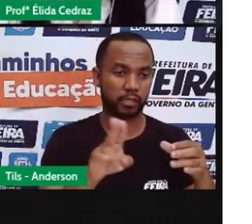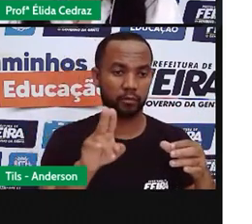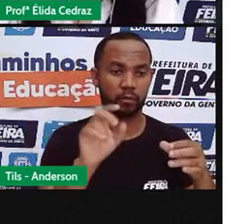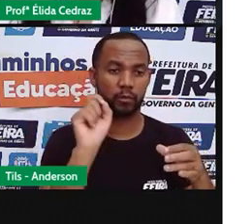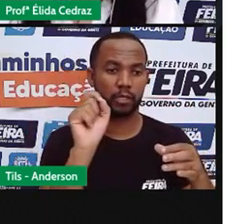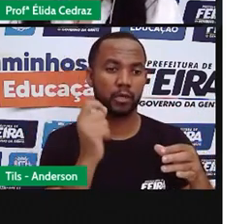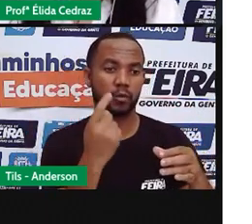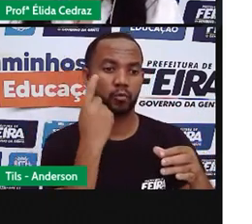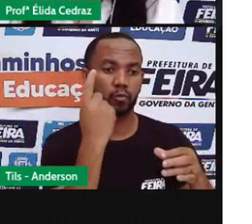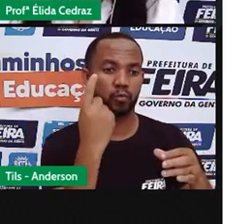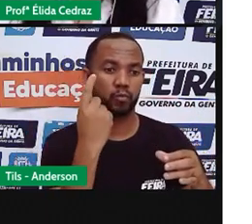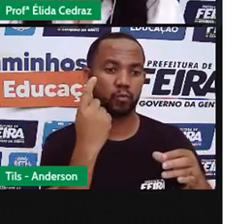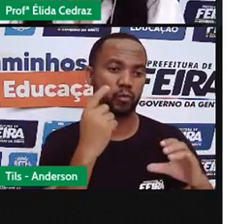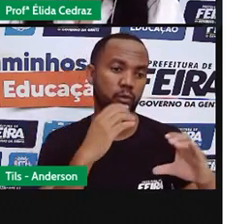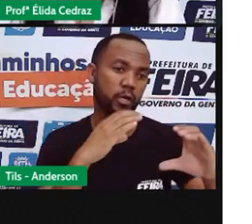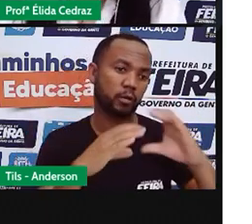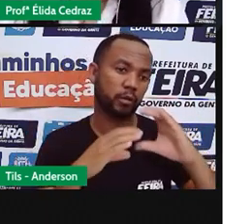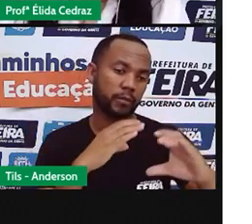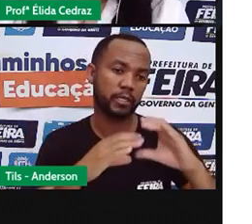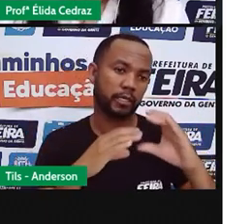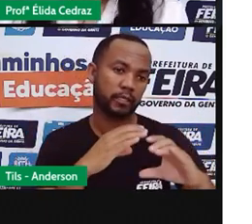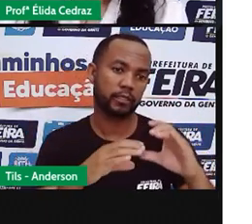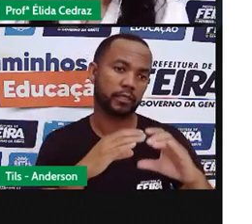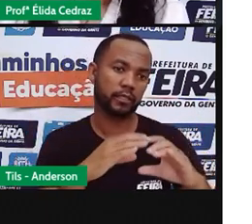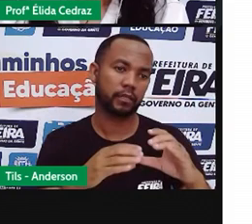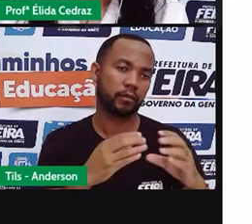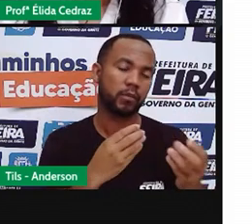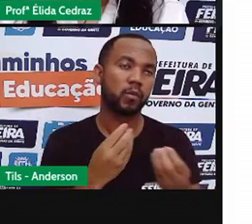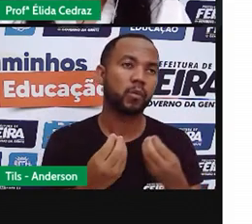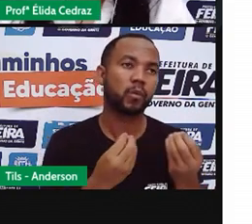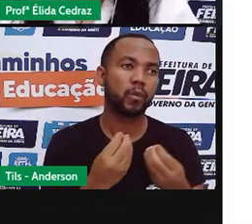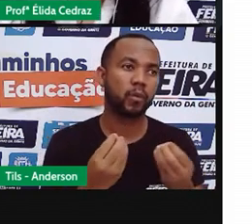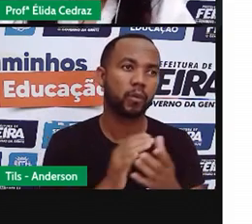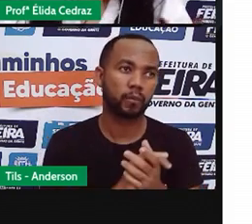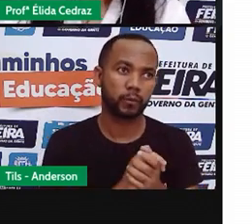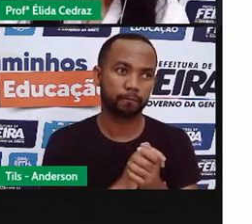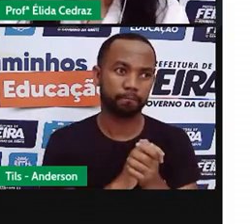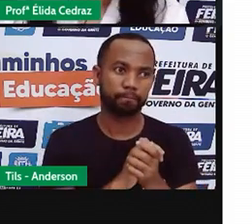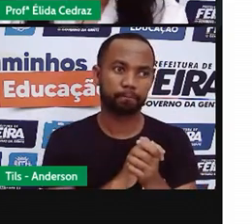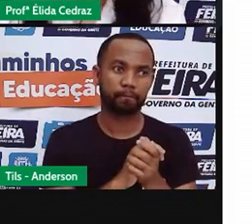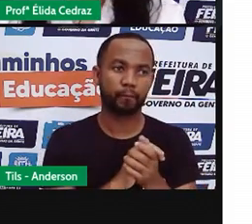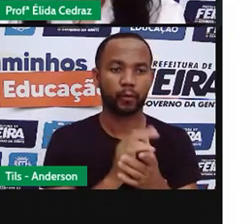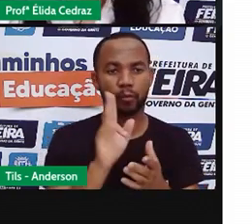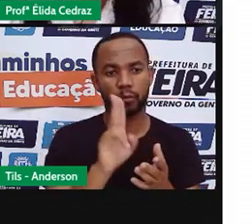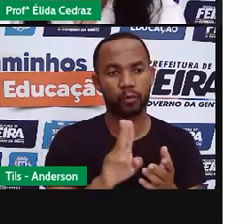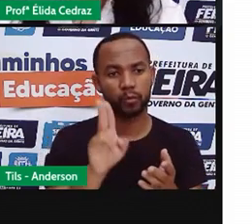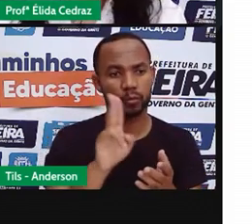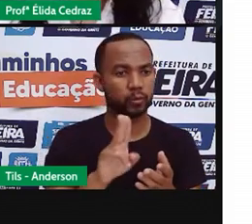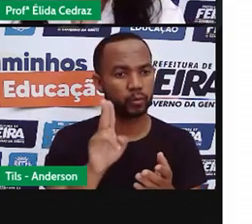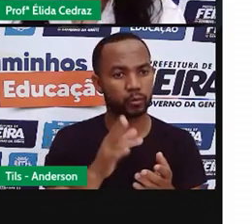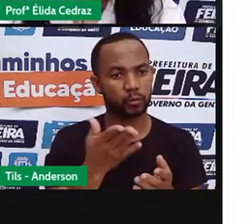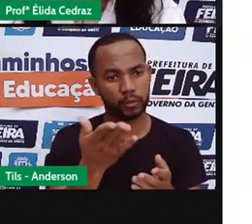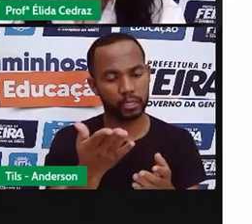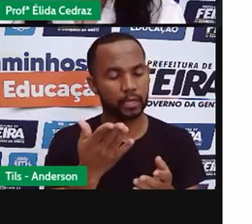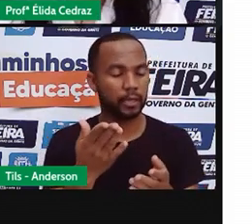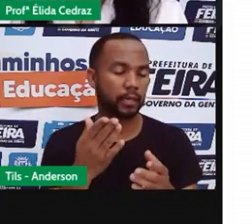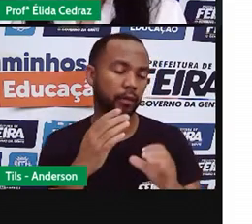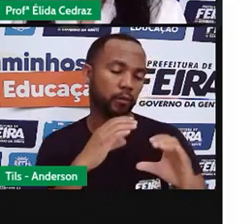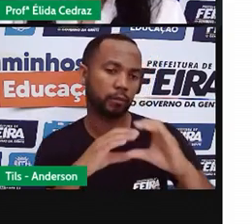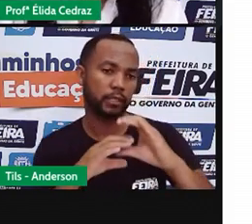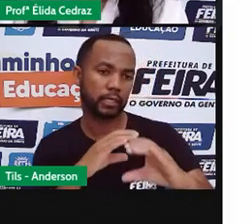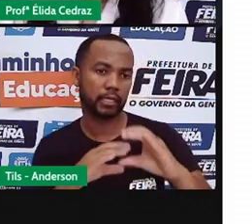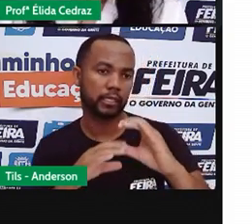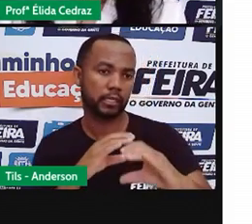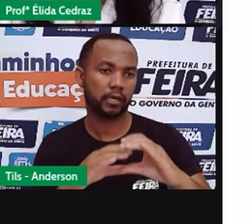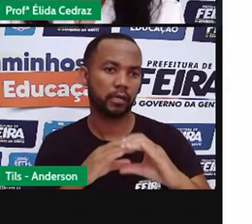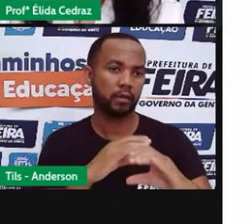meio de comunicação. O impacto dessas ferramentas utilizadas na nossa comunicação,